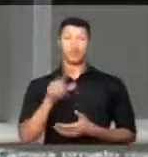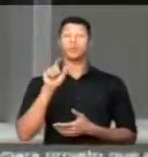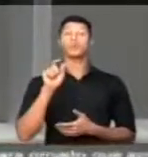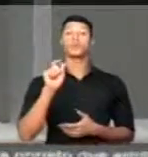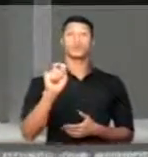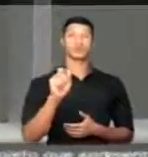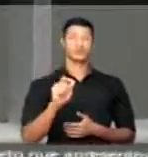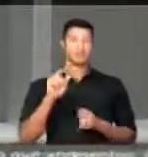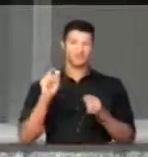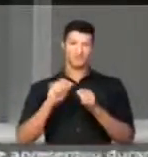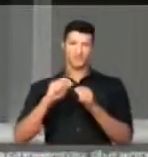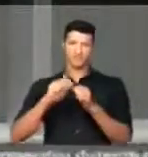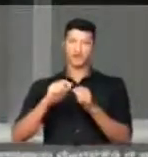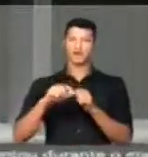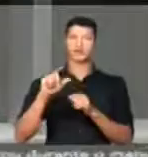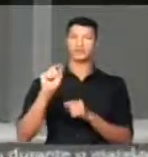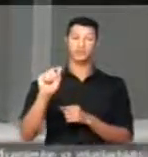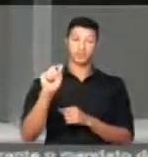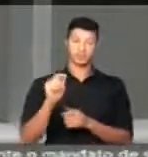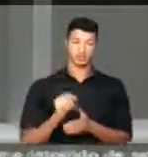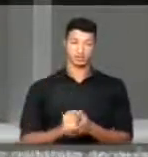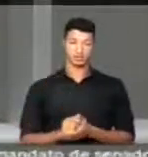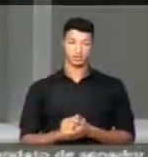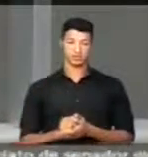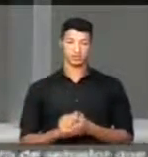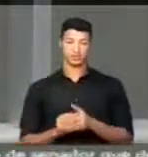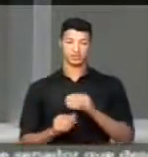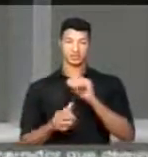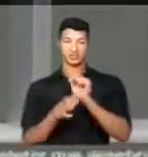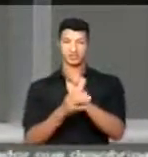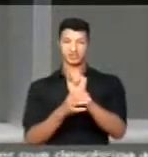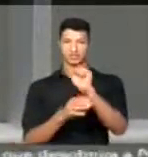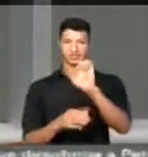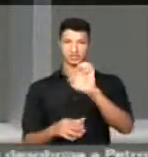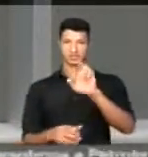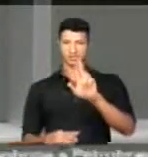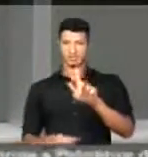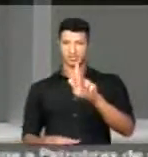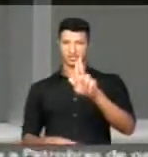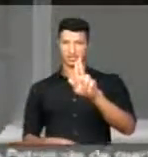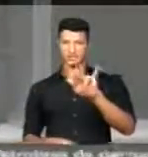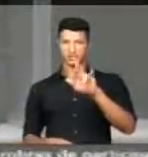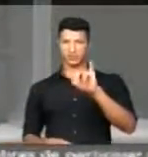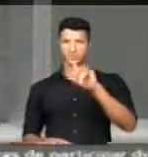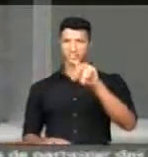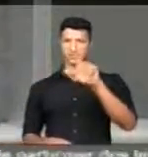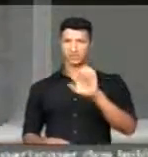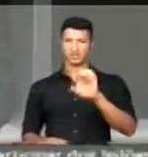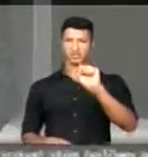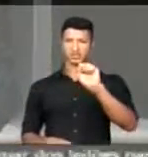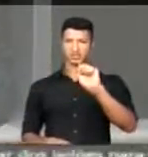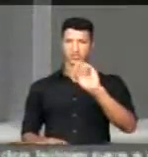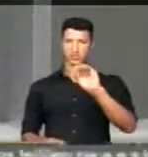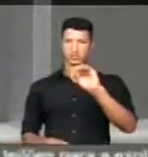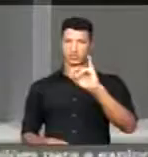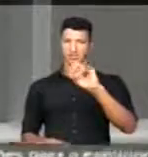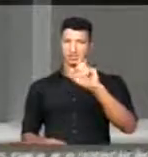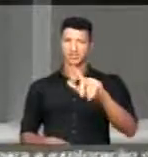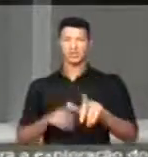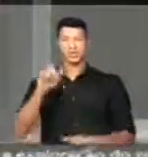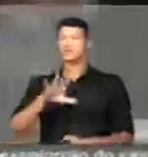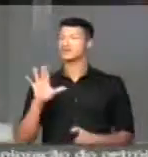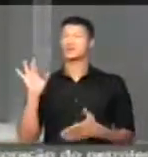que faz com que a Seguridade Social seja superavitária é